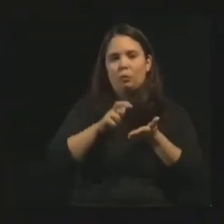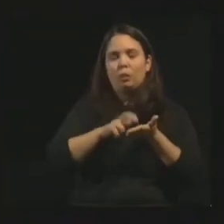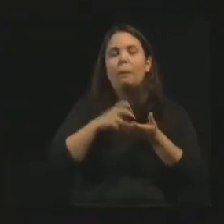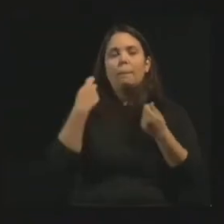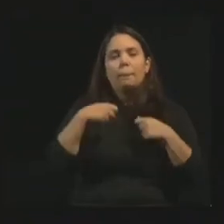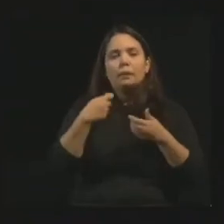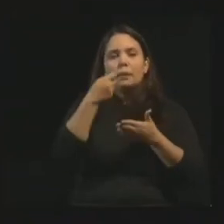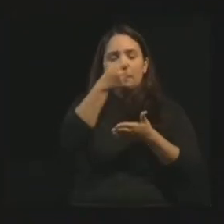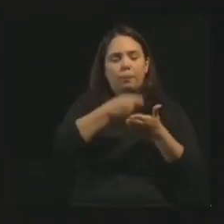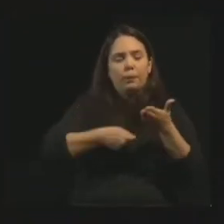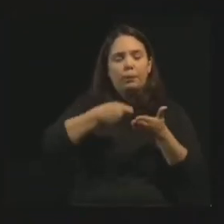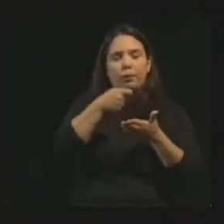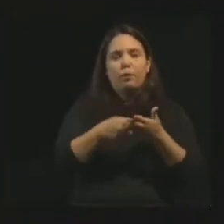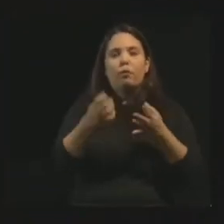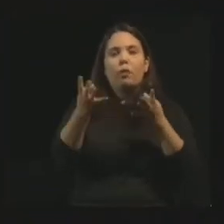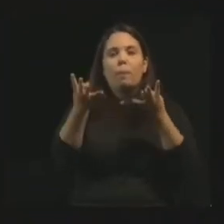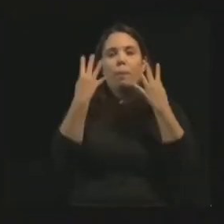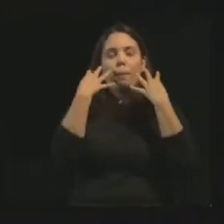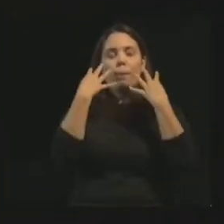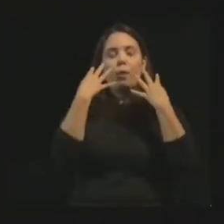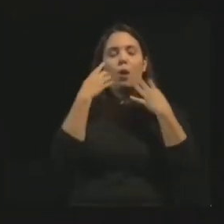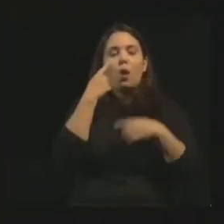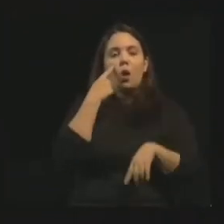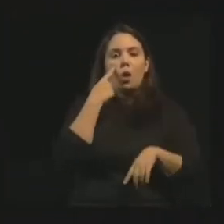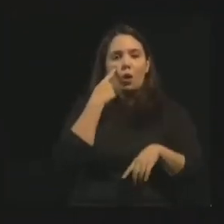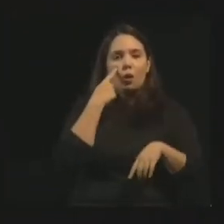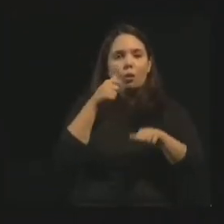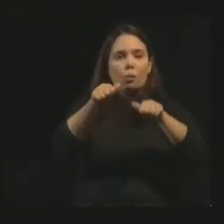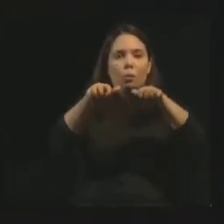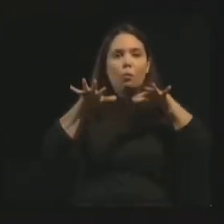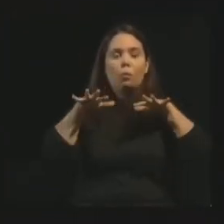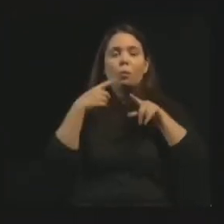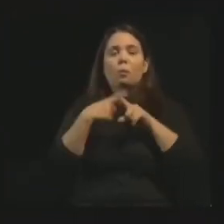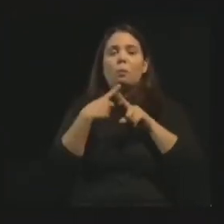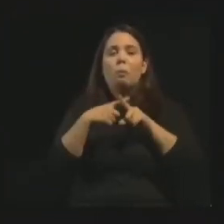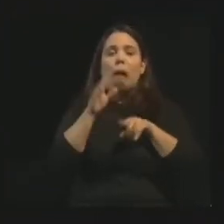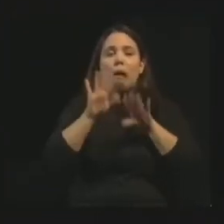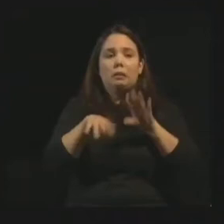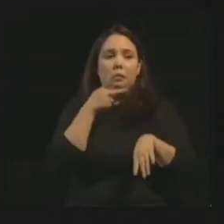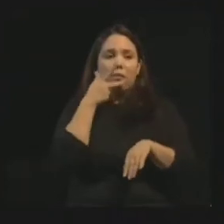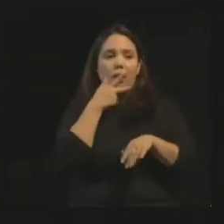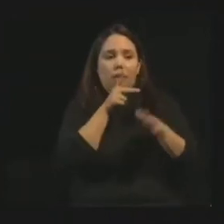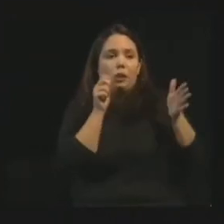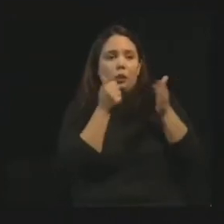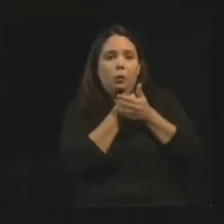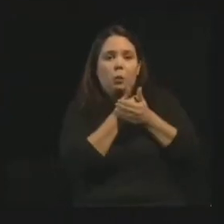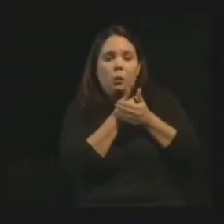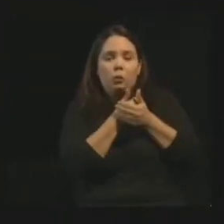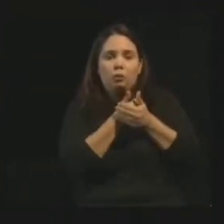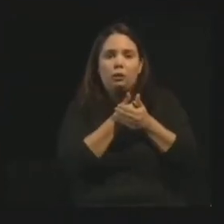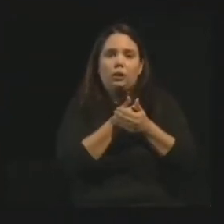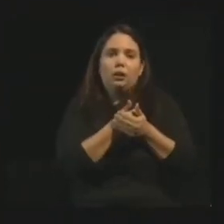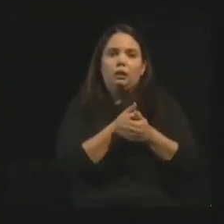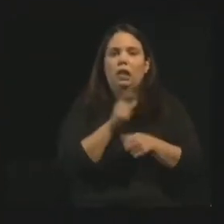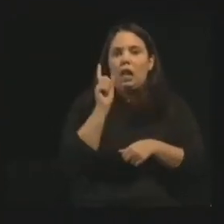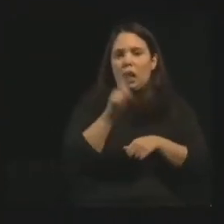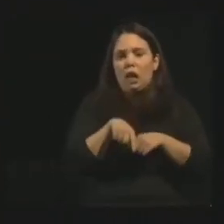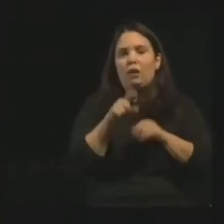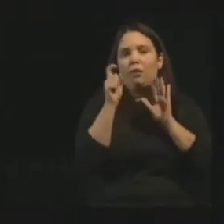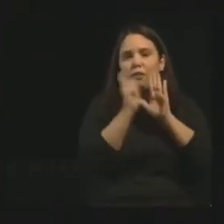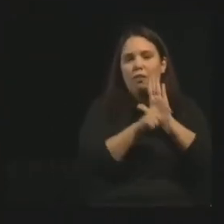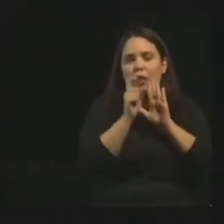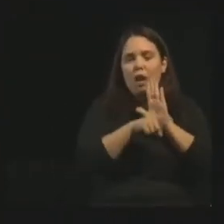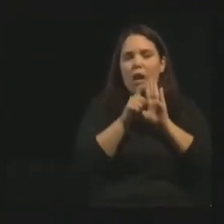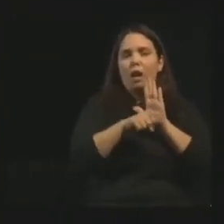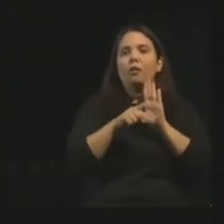em público, por quê? Para que não digam que ele está fazendo as escondidas, ou até realizando fraudes, como existem hoje,